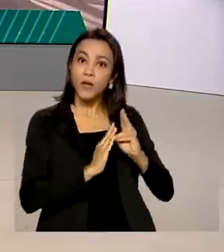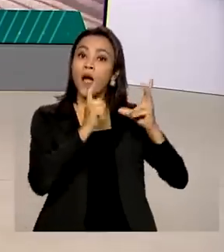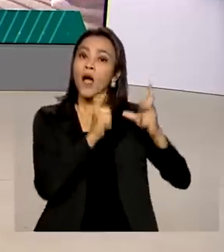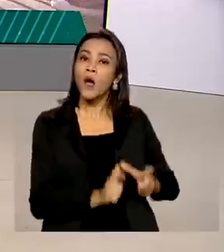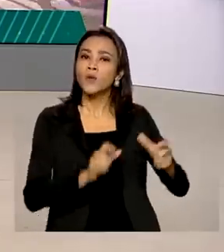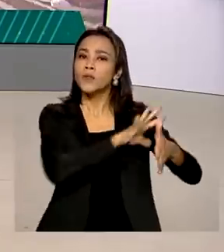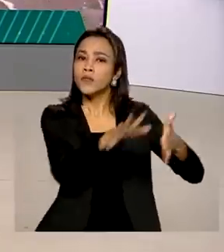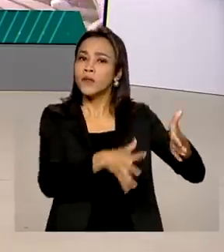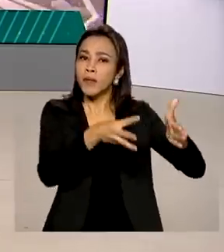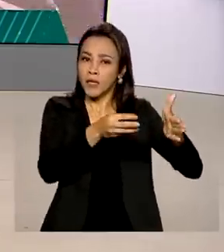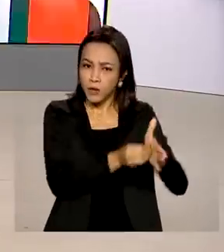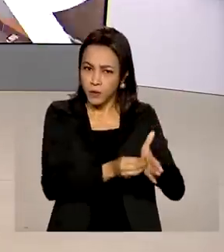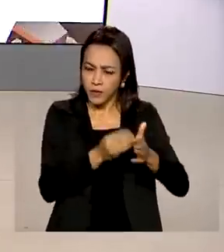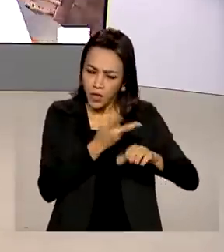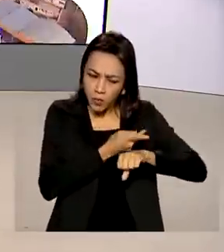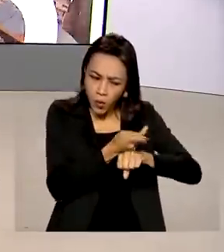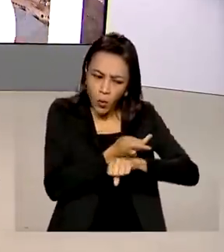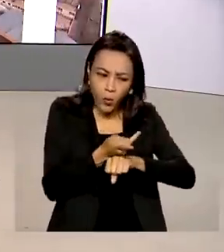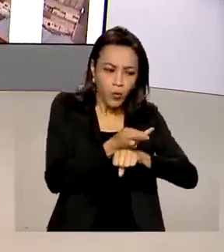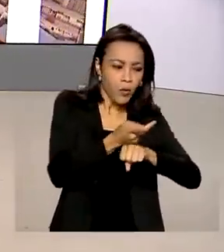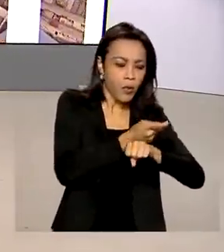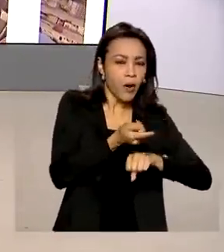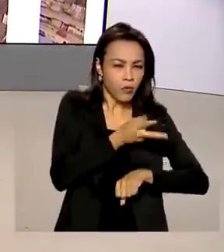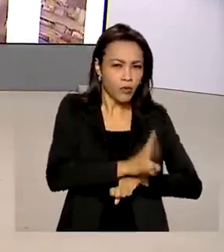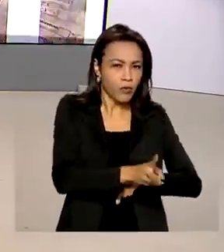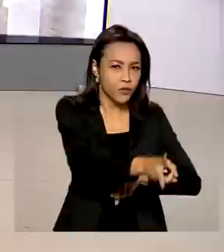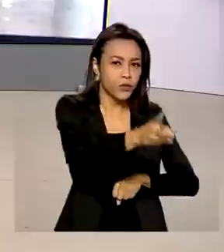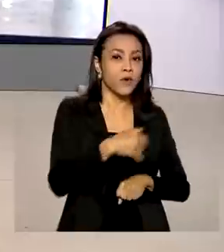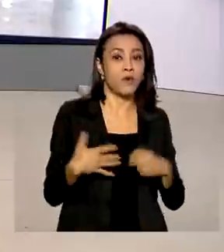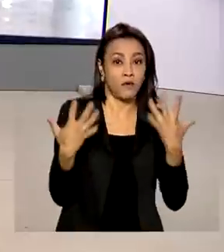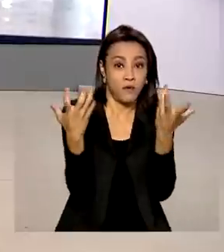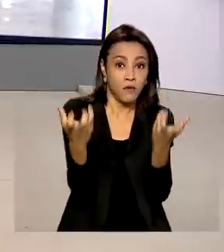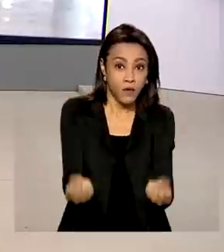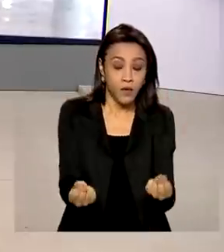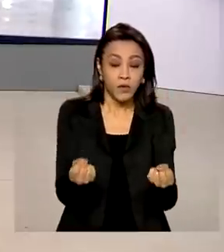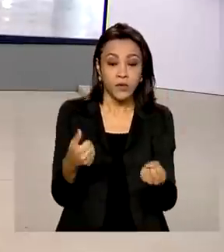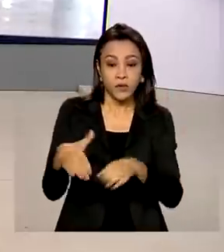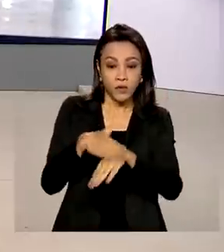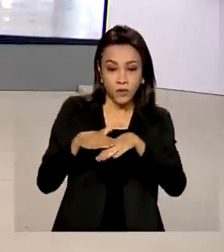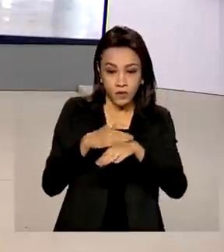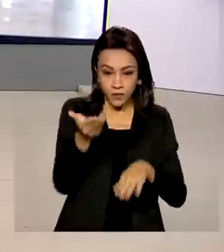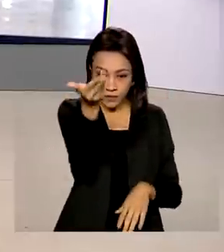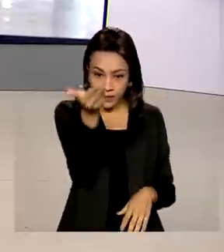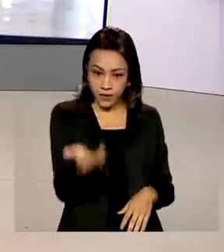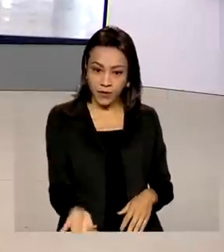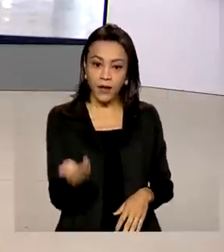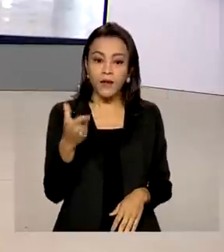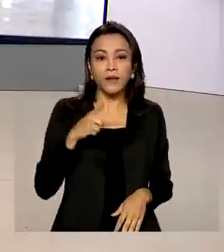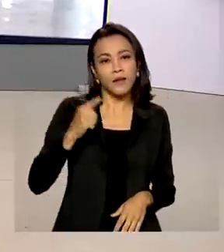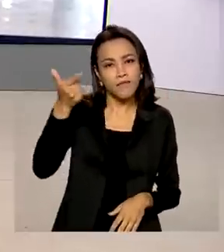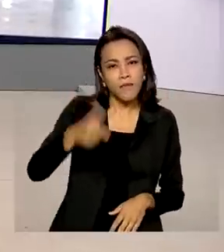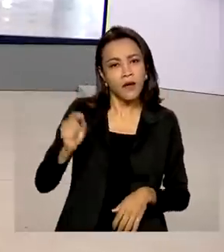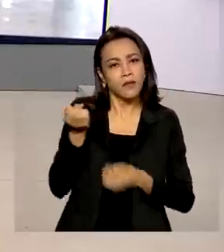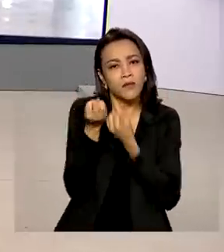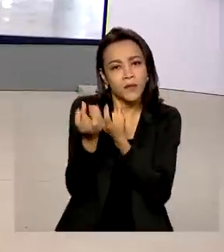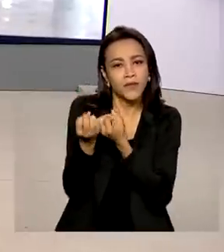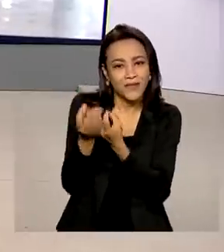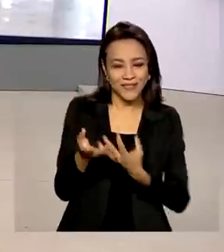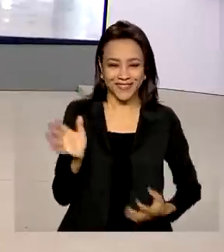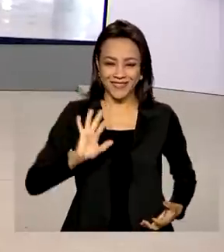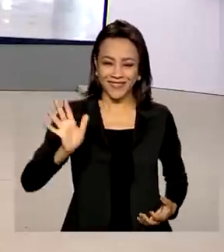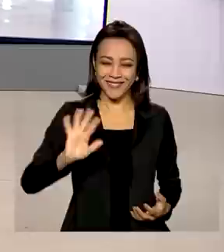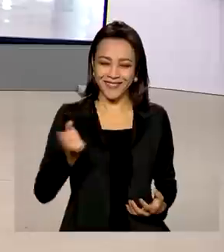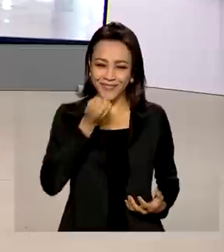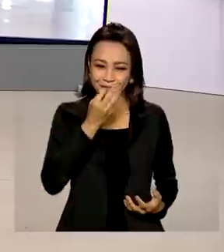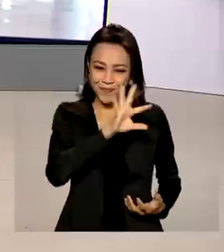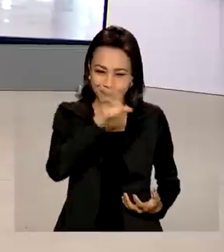As ações de buscas continuam. Vamos conversar então com o repórter Glauco de Queiroz. Ele traz ao vivo para a gente mais informações. Oi, Glauco, bom